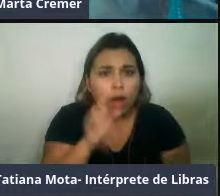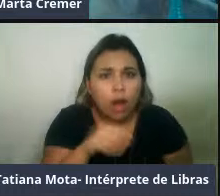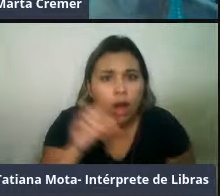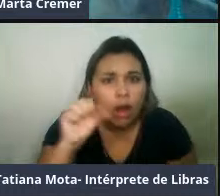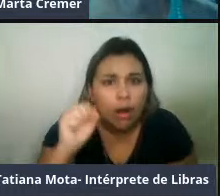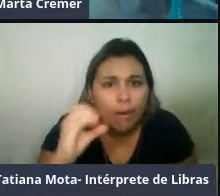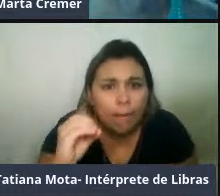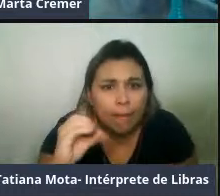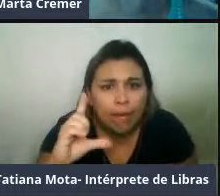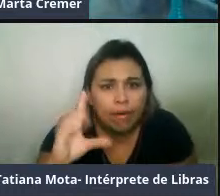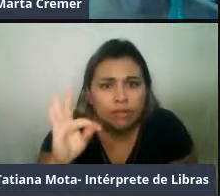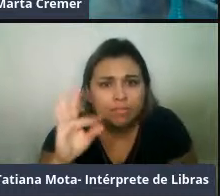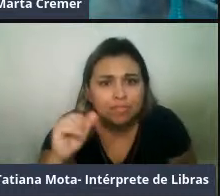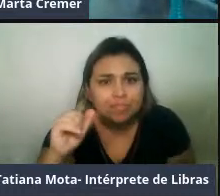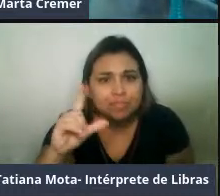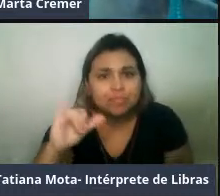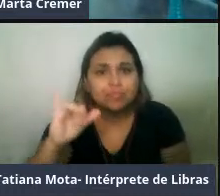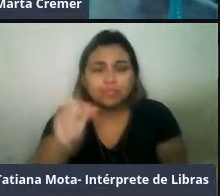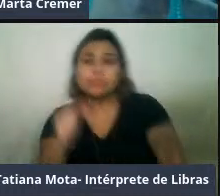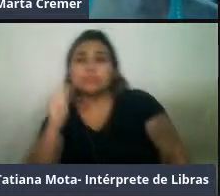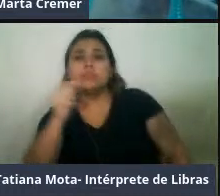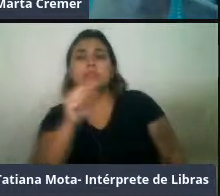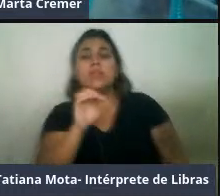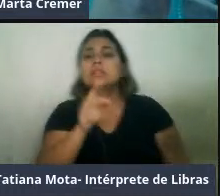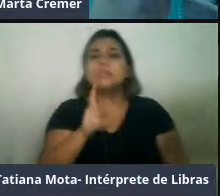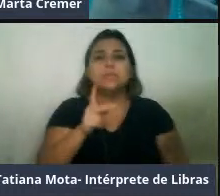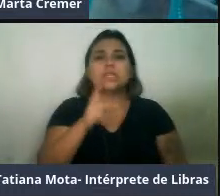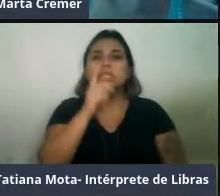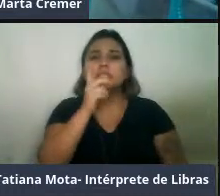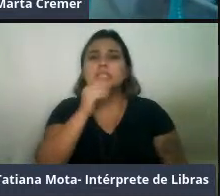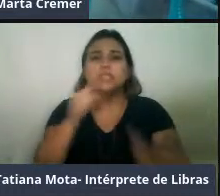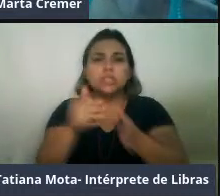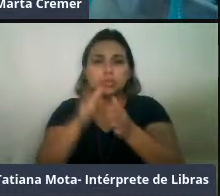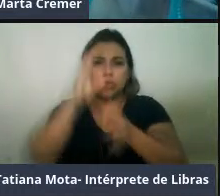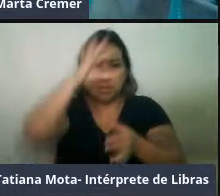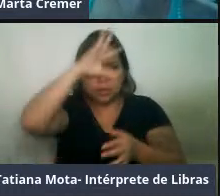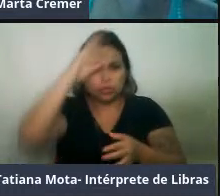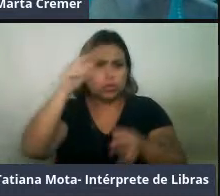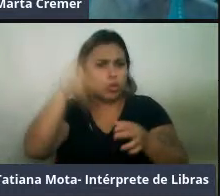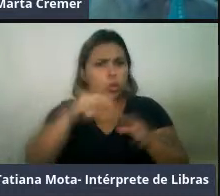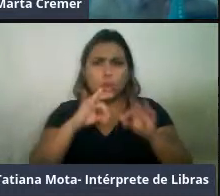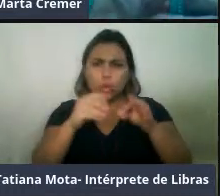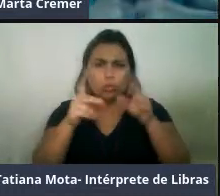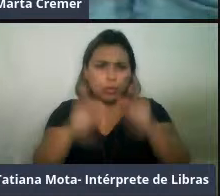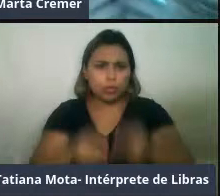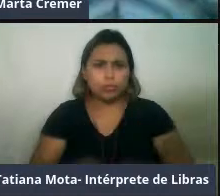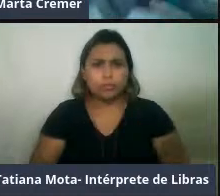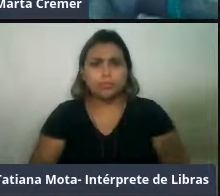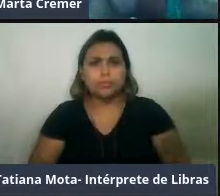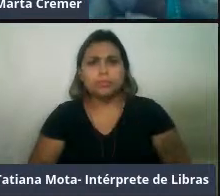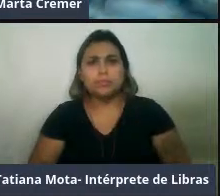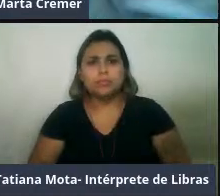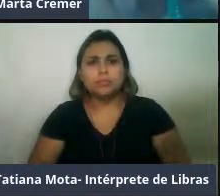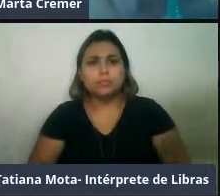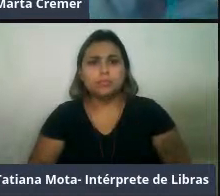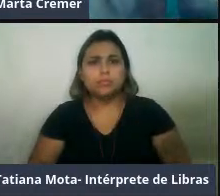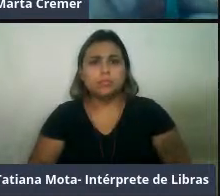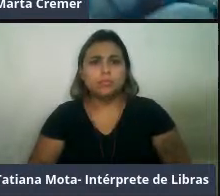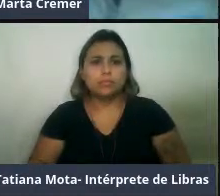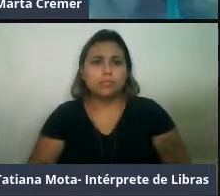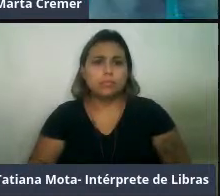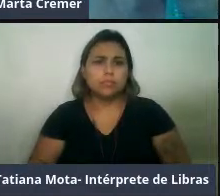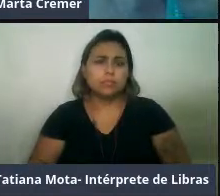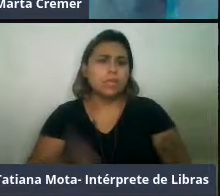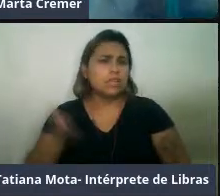ao longo da costa e dentro dos rios da Amazônia, eram todas sotalhas fluviatilis, né, então, na época a gente já dizia, não, isso uma hora vai